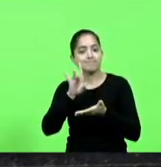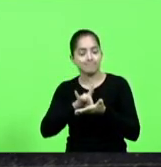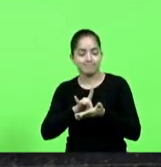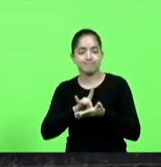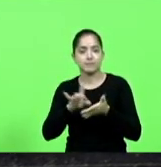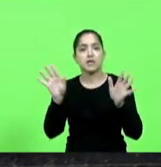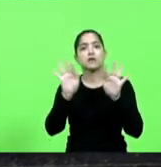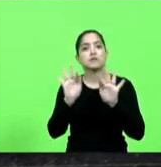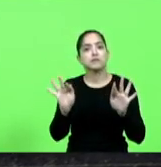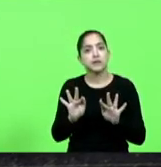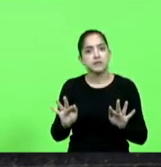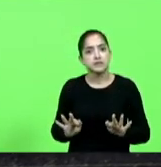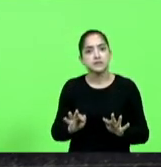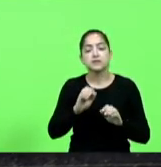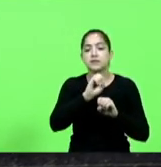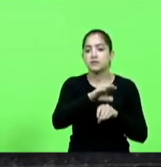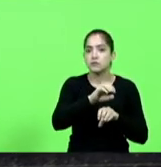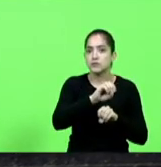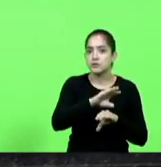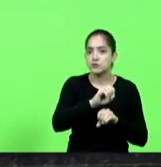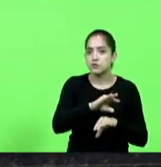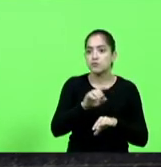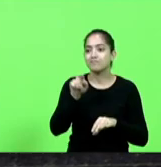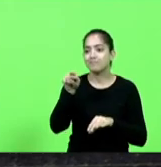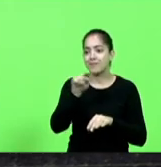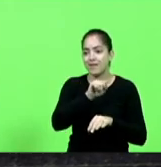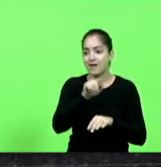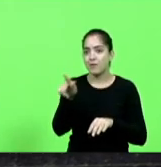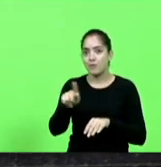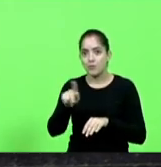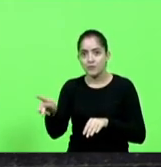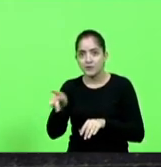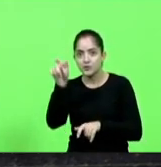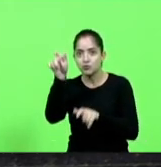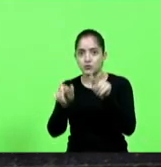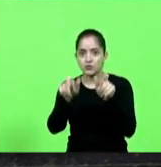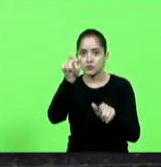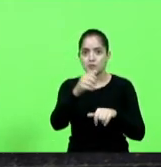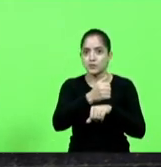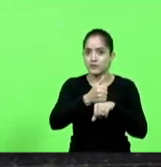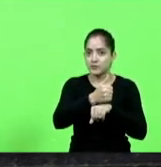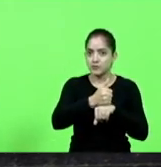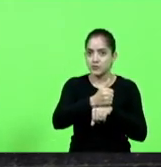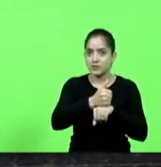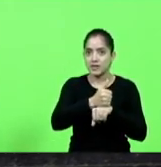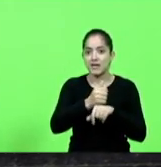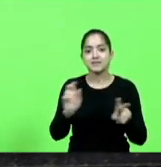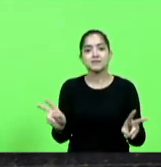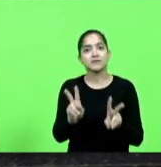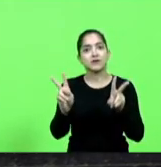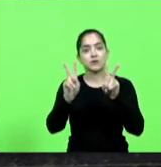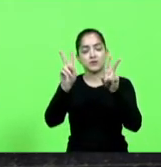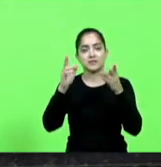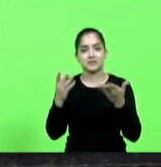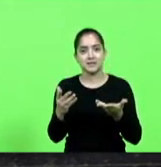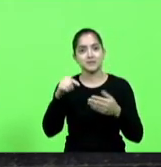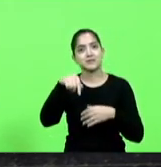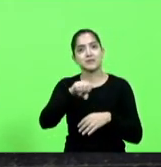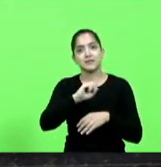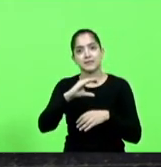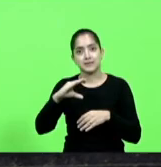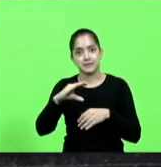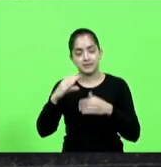em ver a educação em ver o professor o profissional de educação sendo valorizado em Santa Catarina